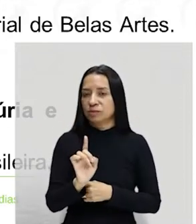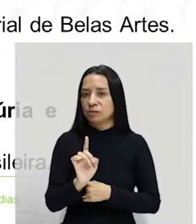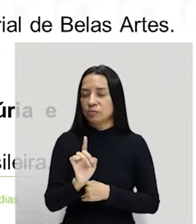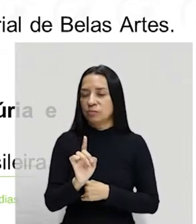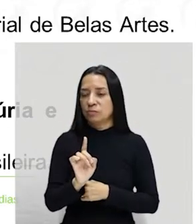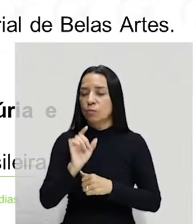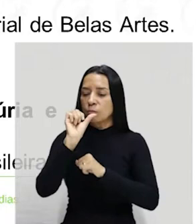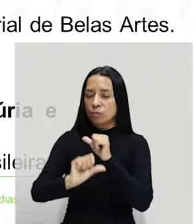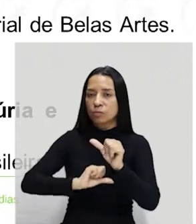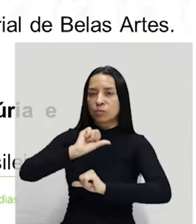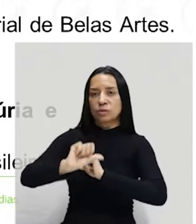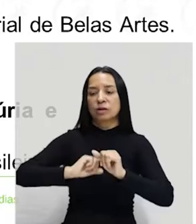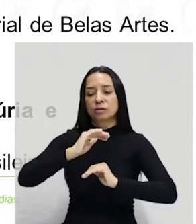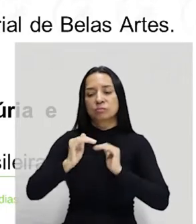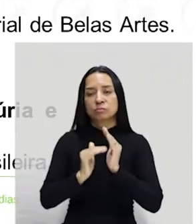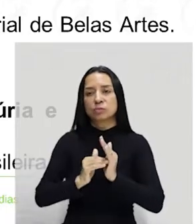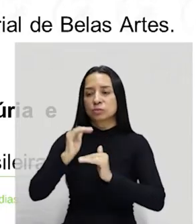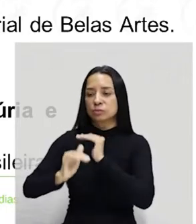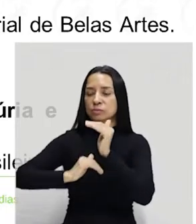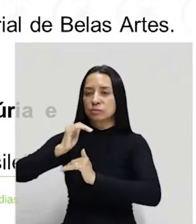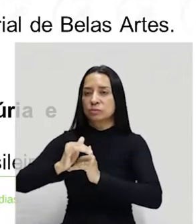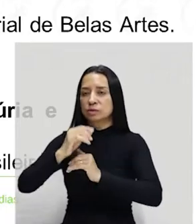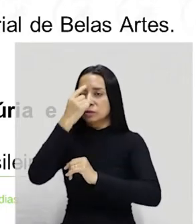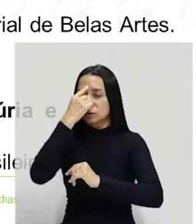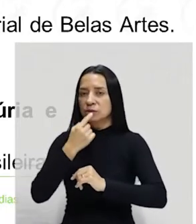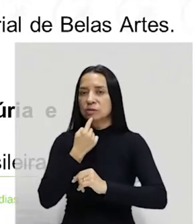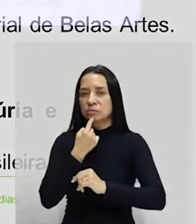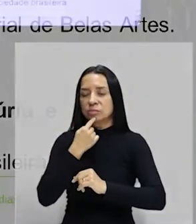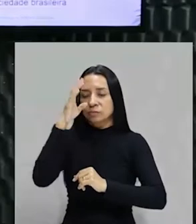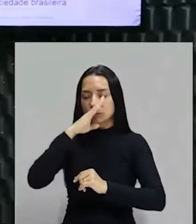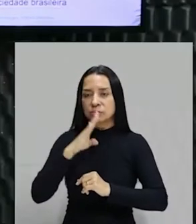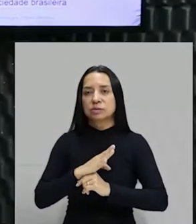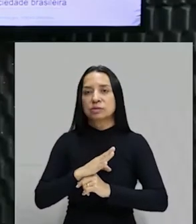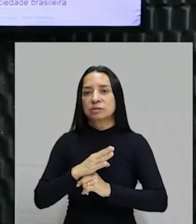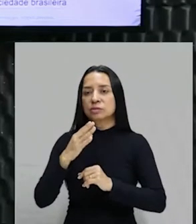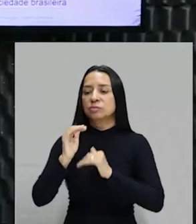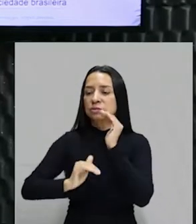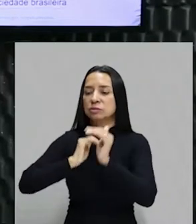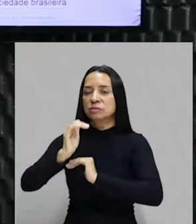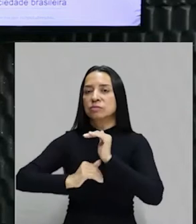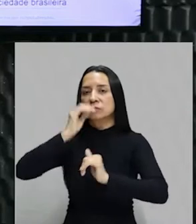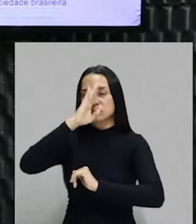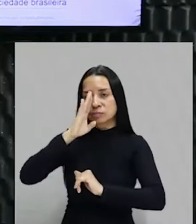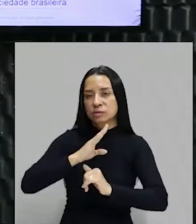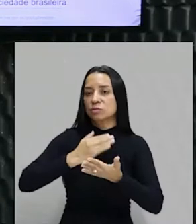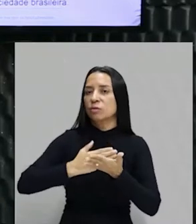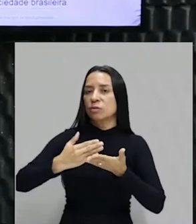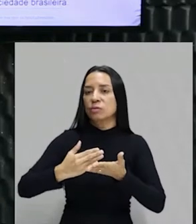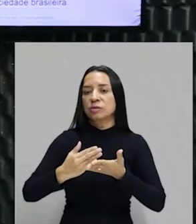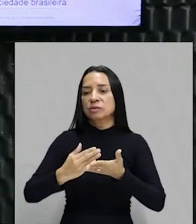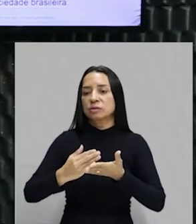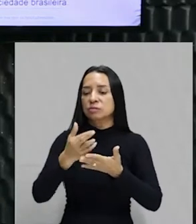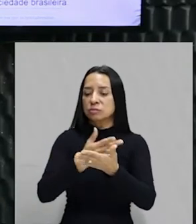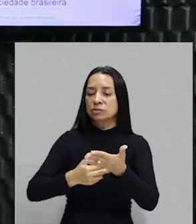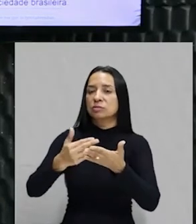acabaram modificando todo o processo de imagem, processo imagético do Brasil e construíram o Brasil a partir das obras